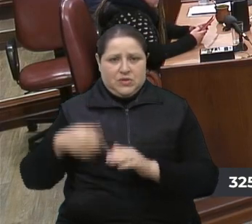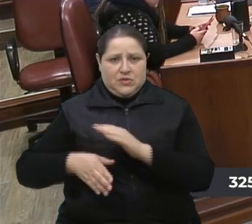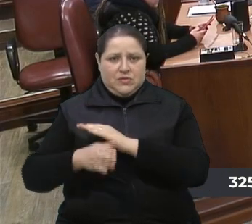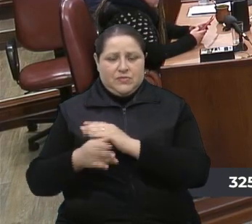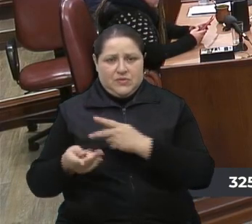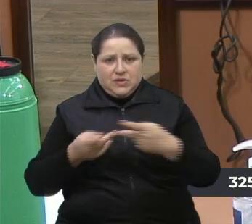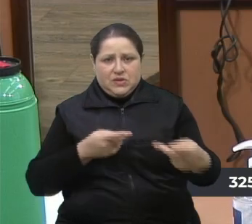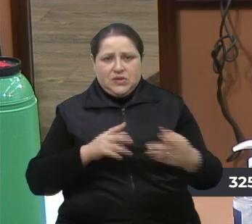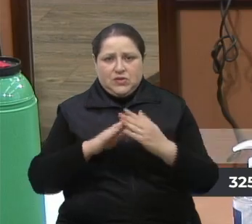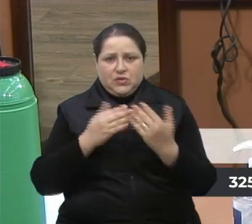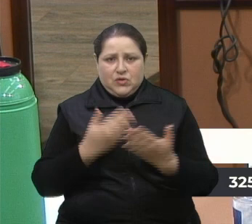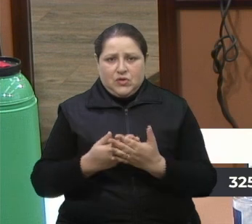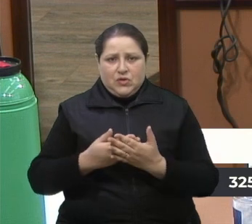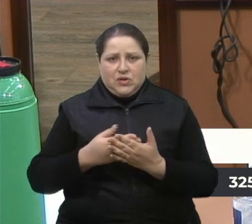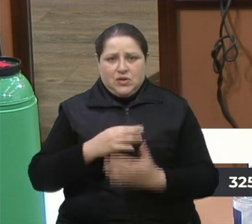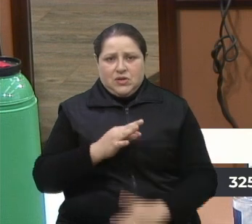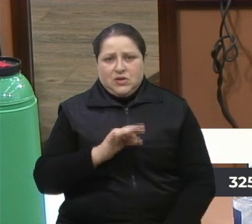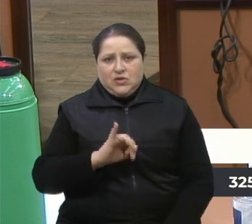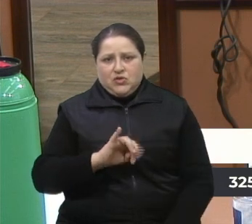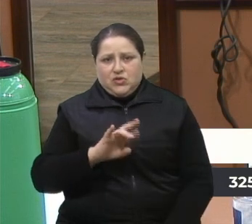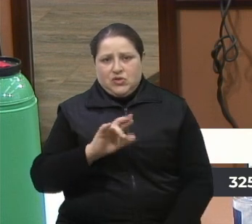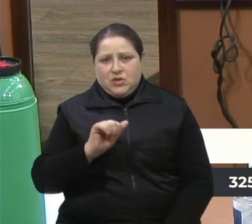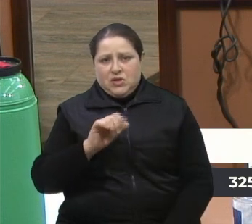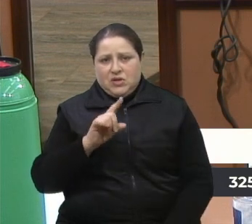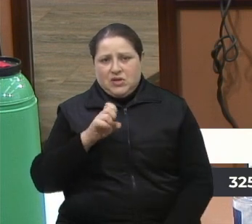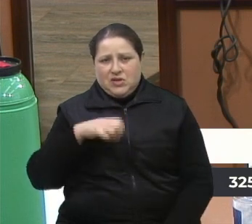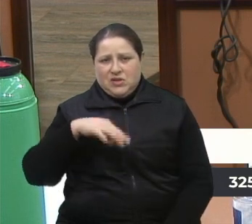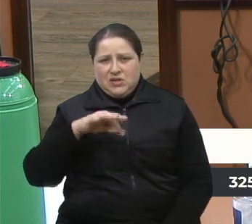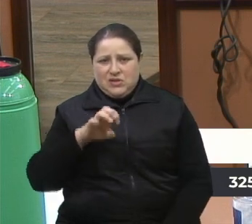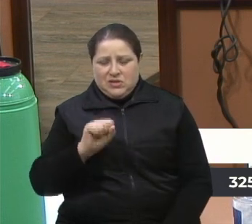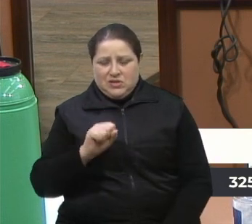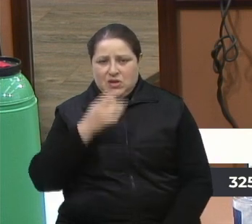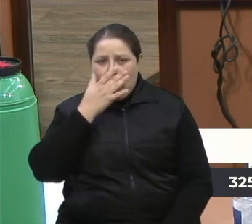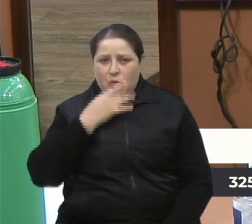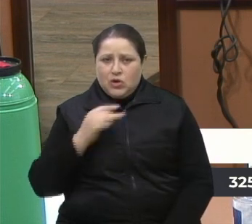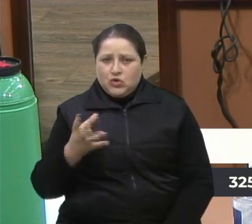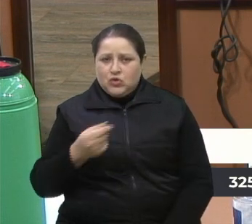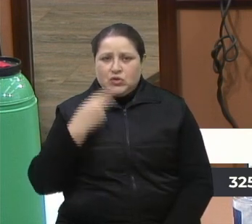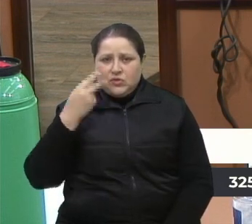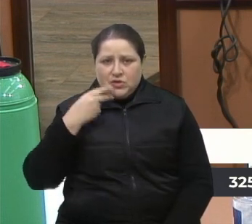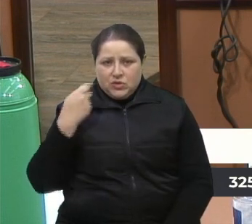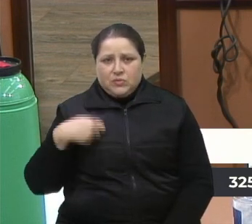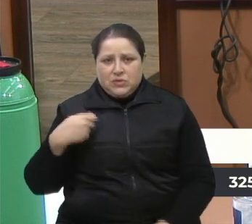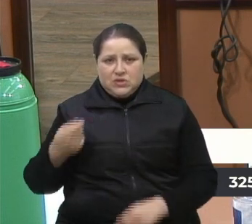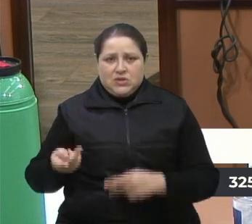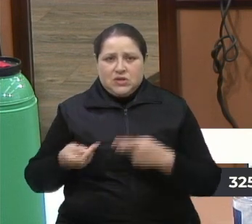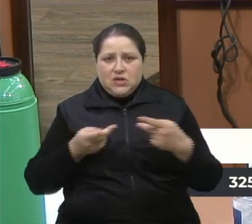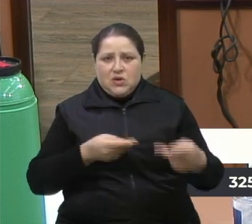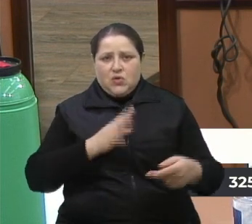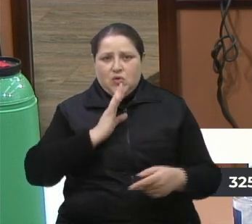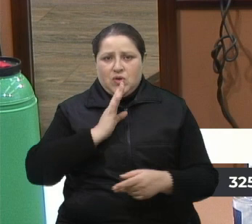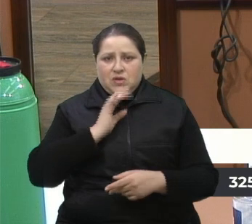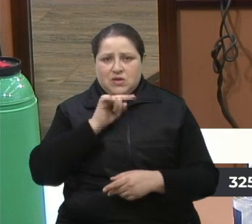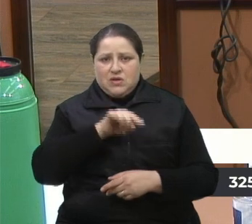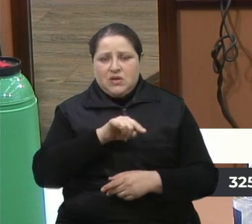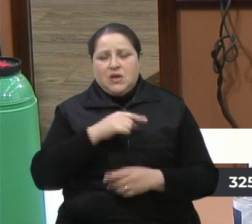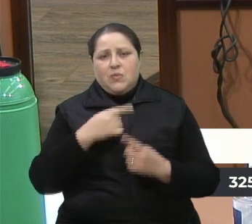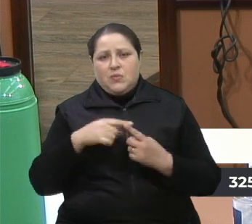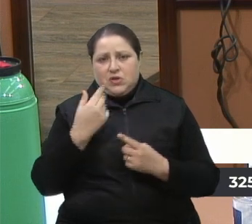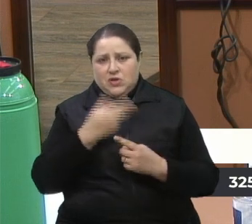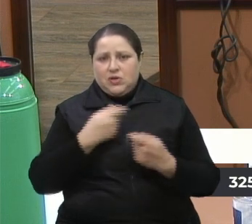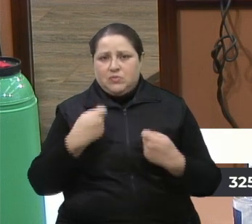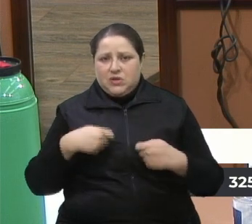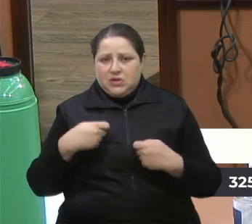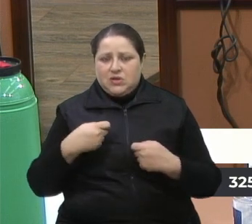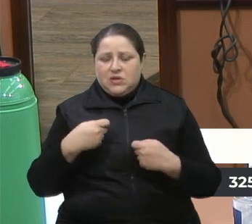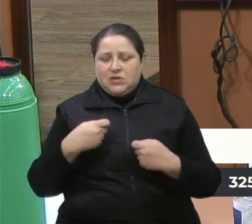escola Tiradentes. E eu acho que os vereadores, todos os vereadores deveriam conhecer, porque a gente precisa preservar